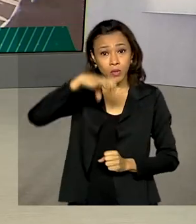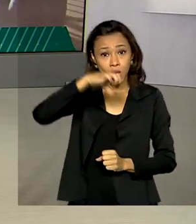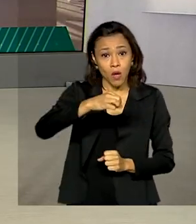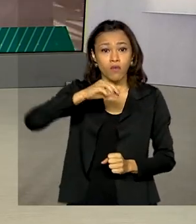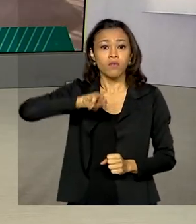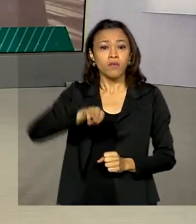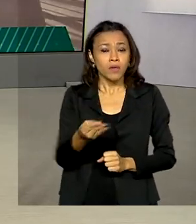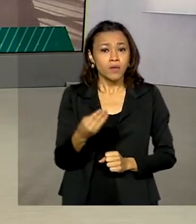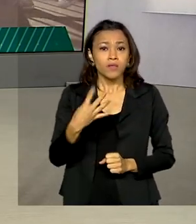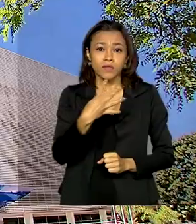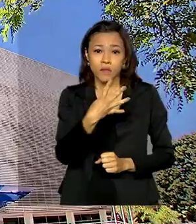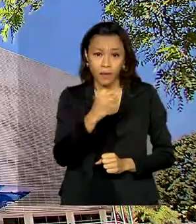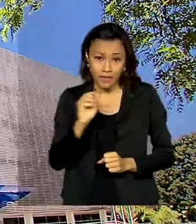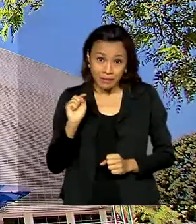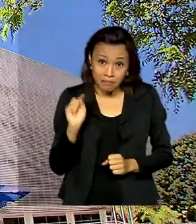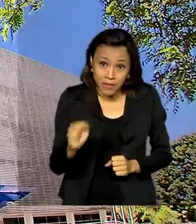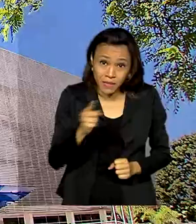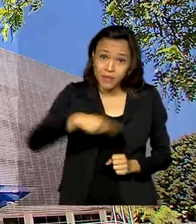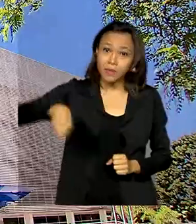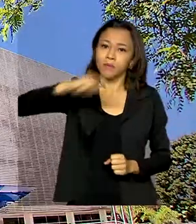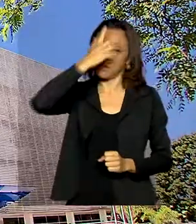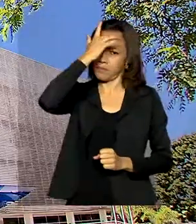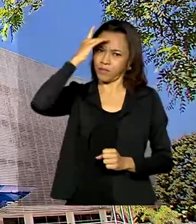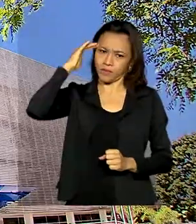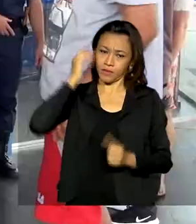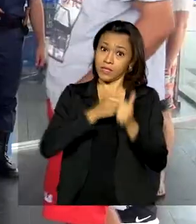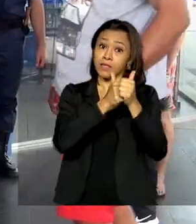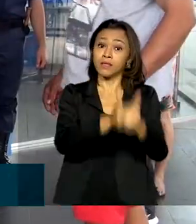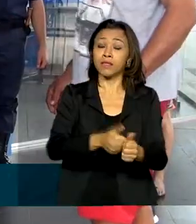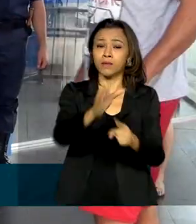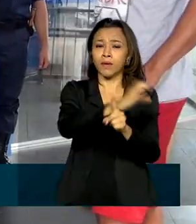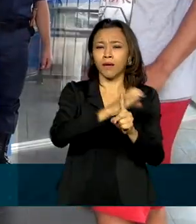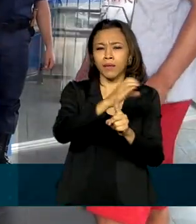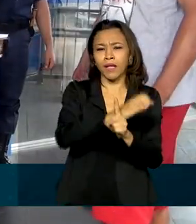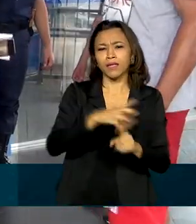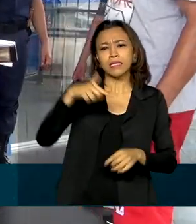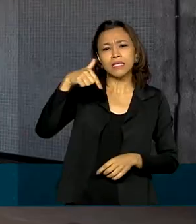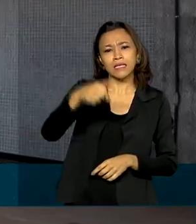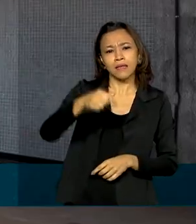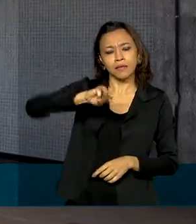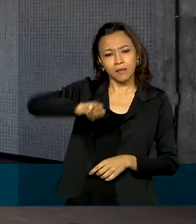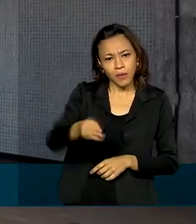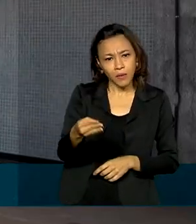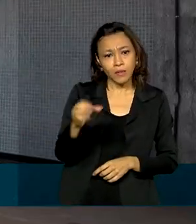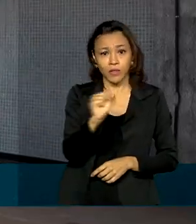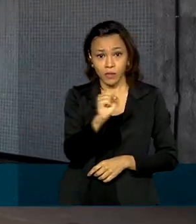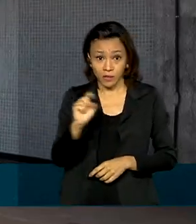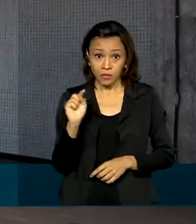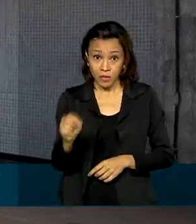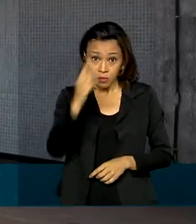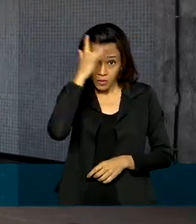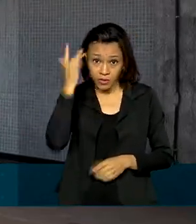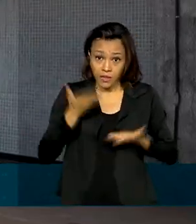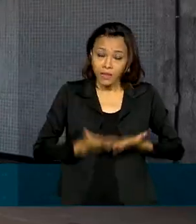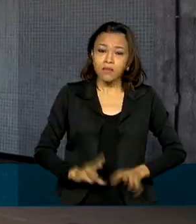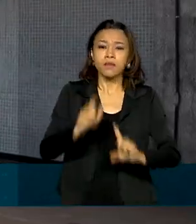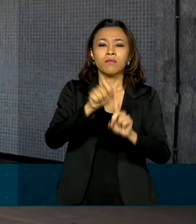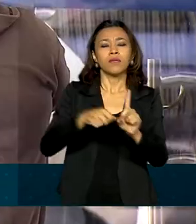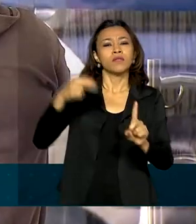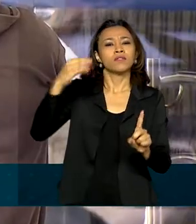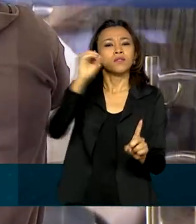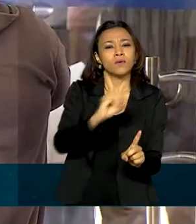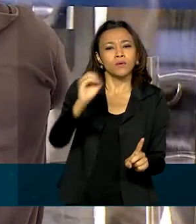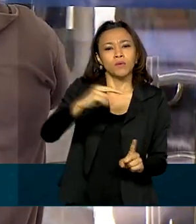de Conforme o calendário, 7,8 milhões de trabalhadores nascidos em outubro e novembro